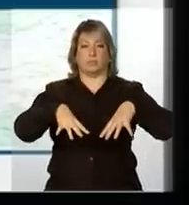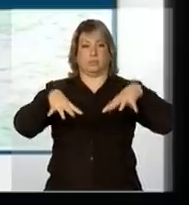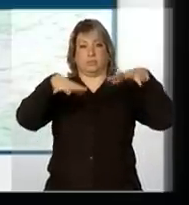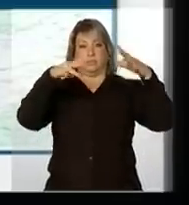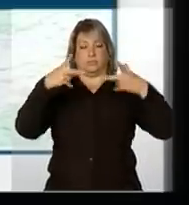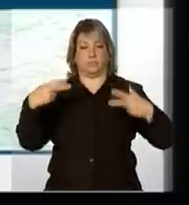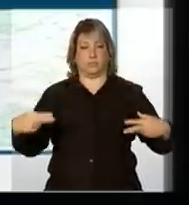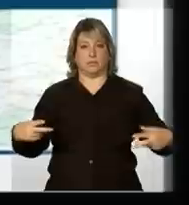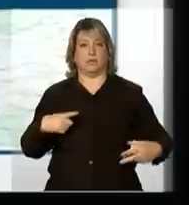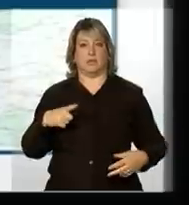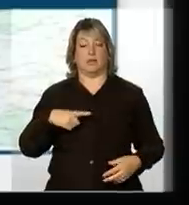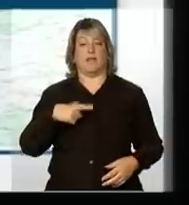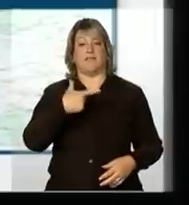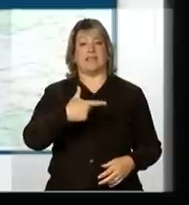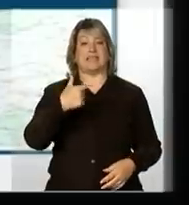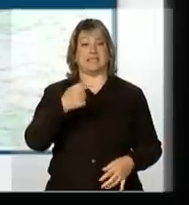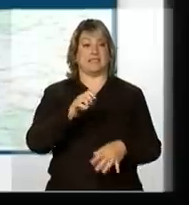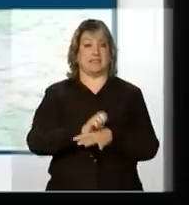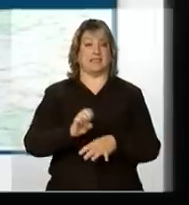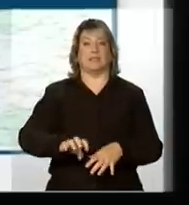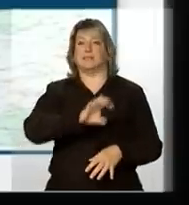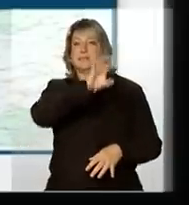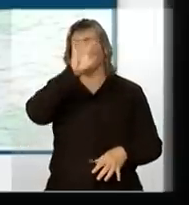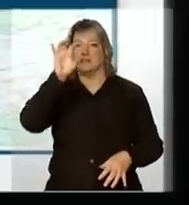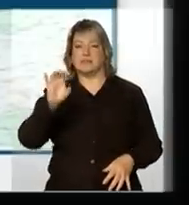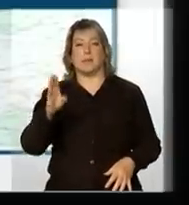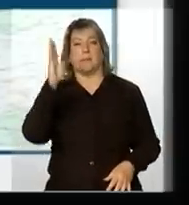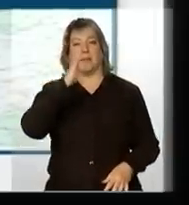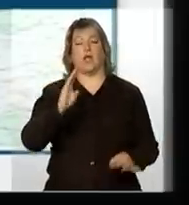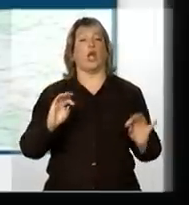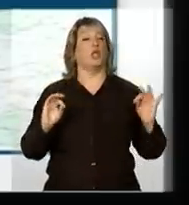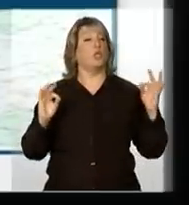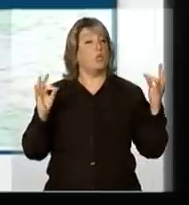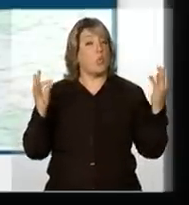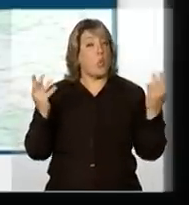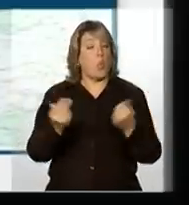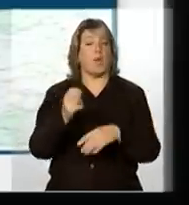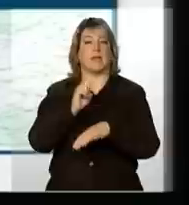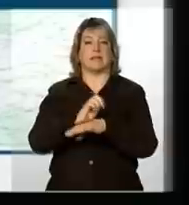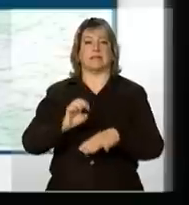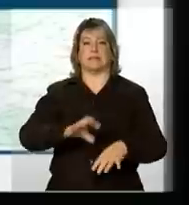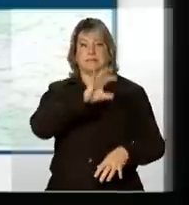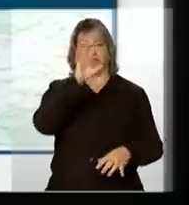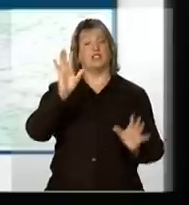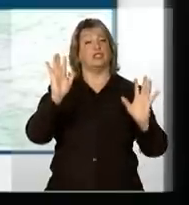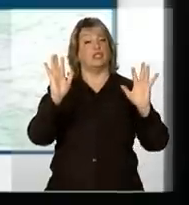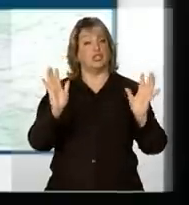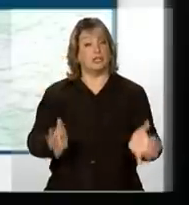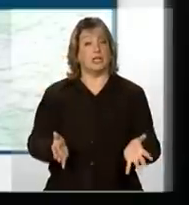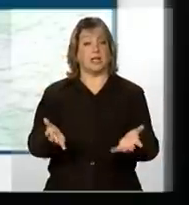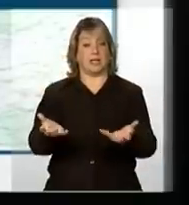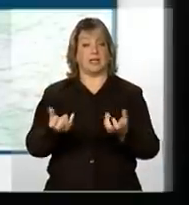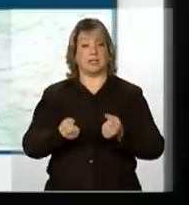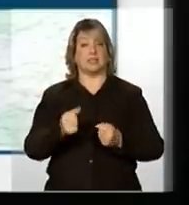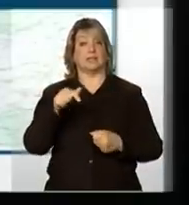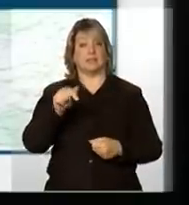nos 27 estados brasileiros. E todos os estados já receberam esse mapeamento